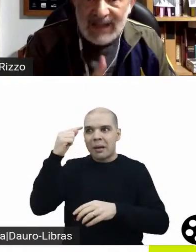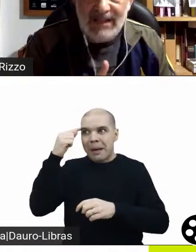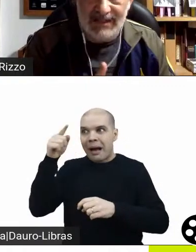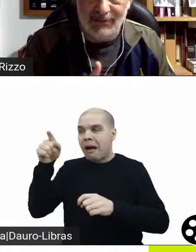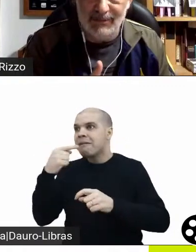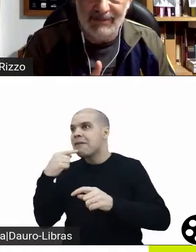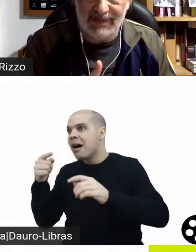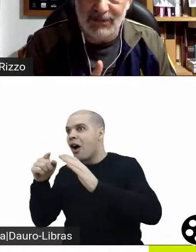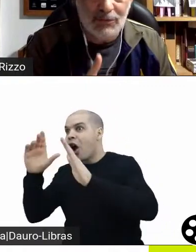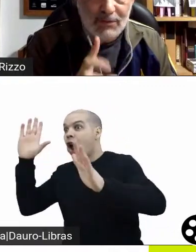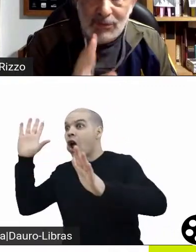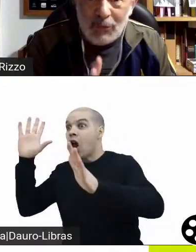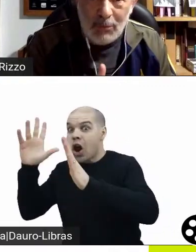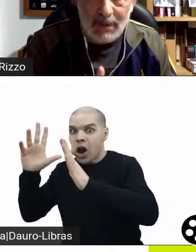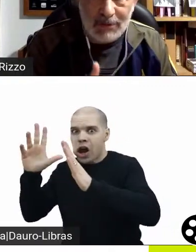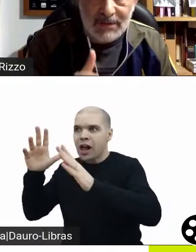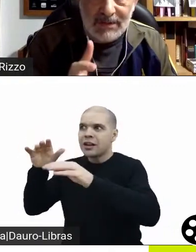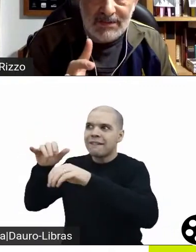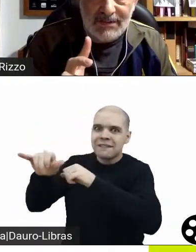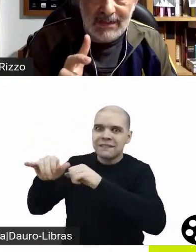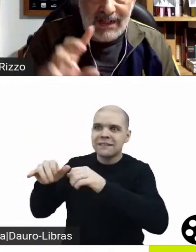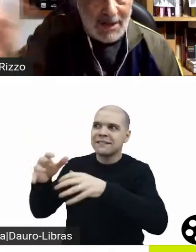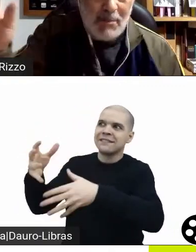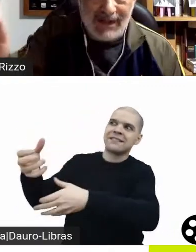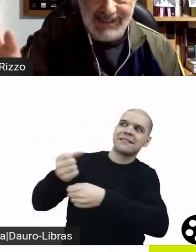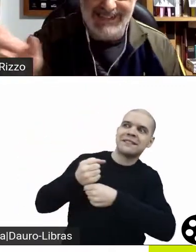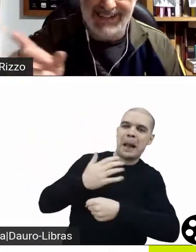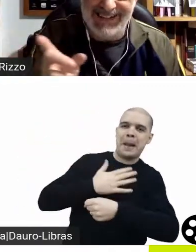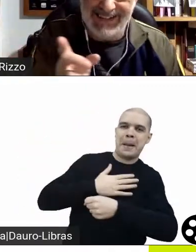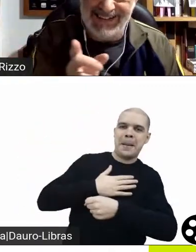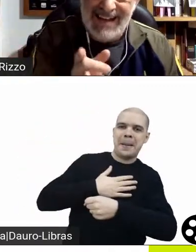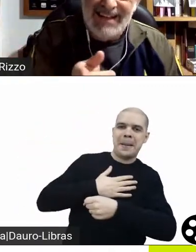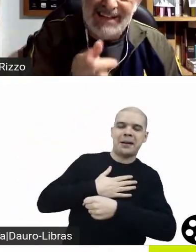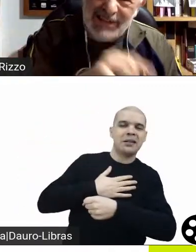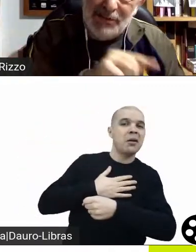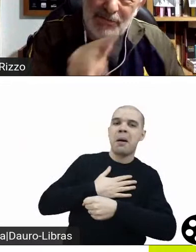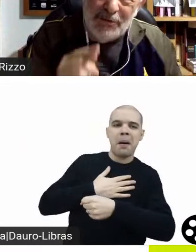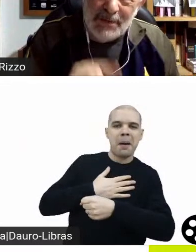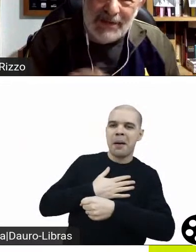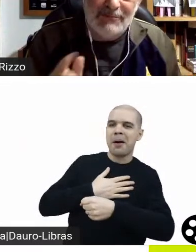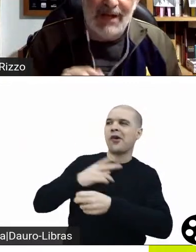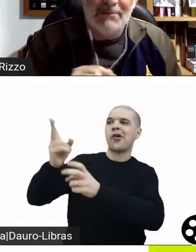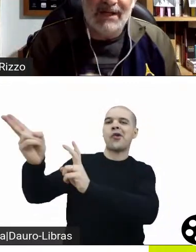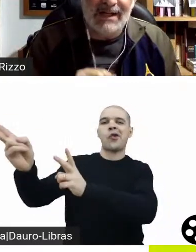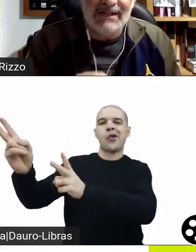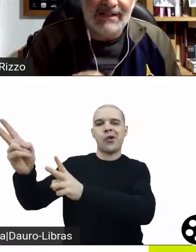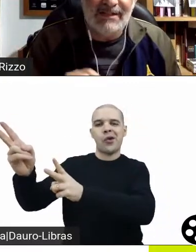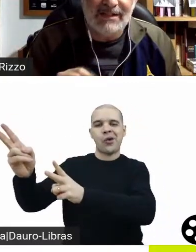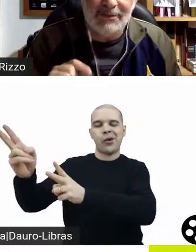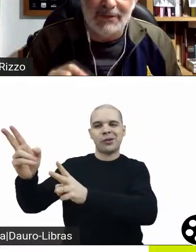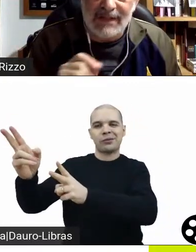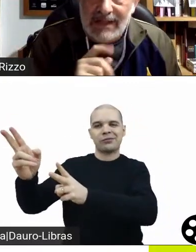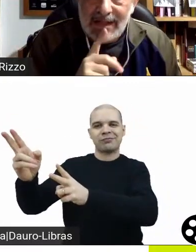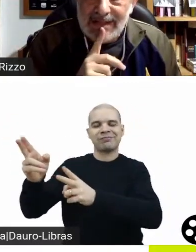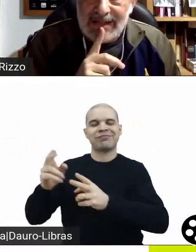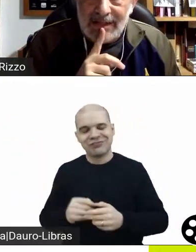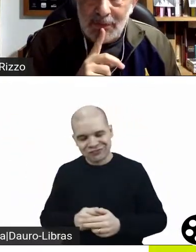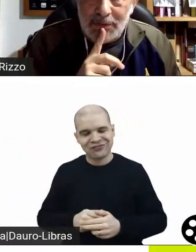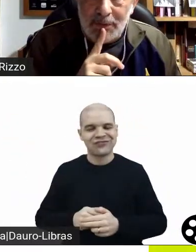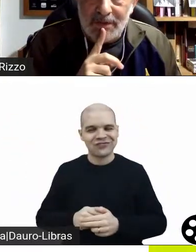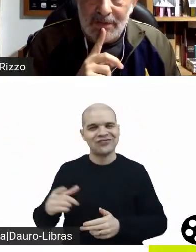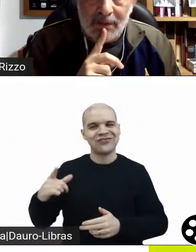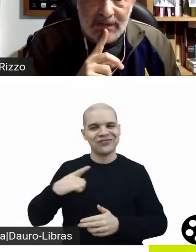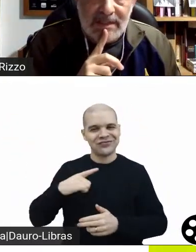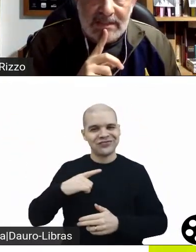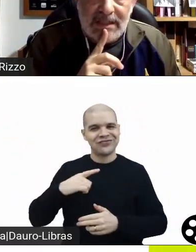não vai, querido, isso, desculpa, é coisa de cinema, e esse filme não vai embarcar nessa canoa, na